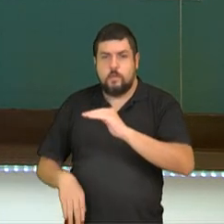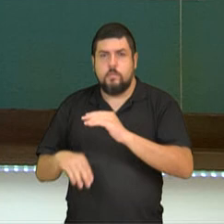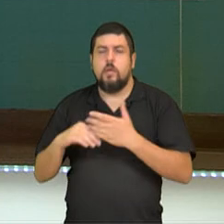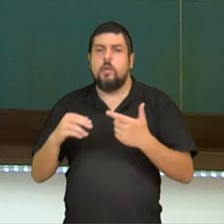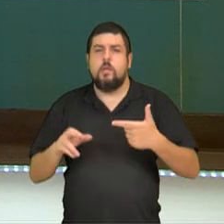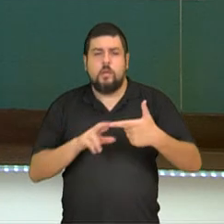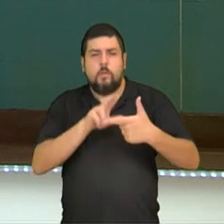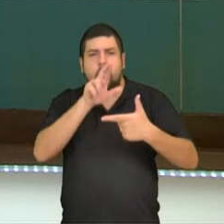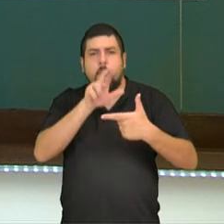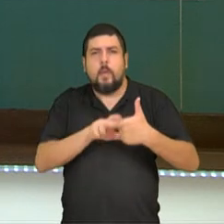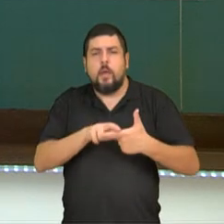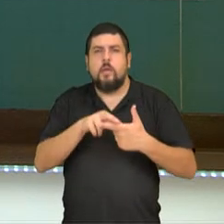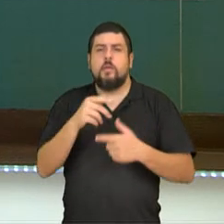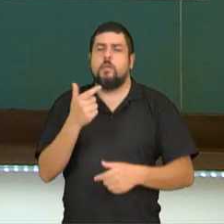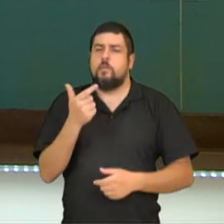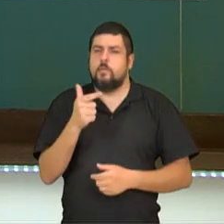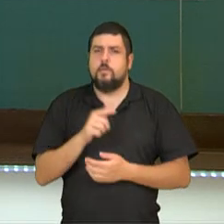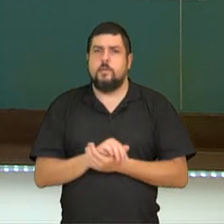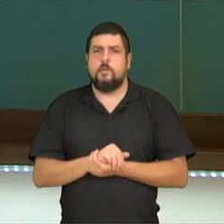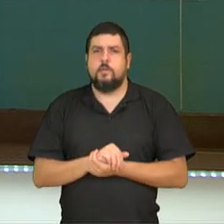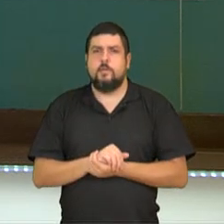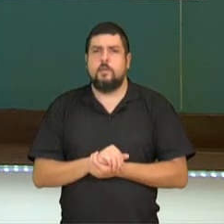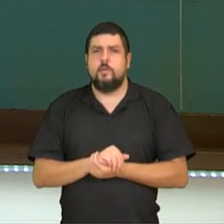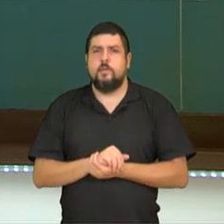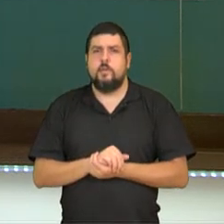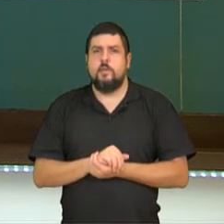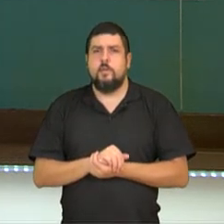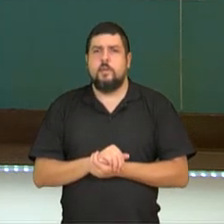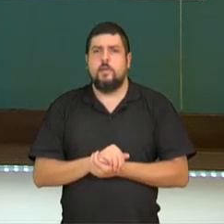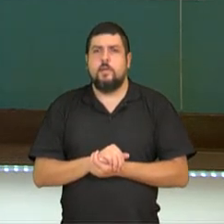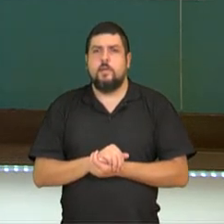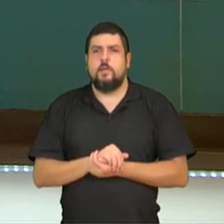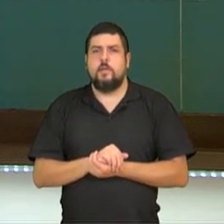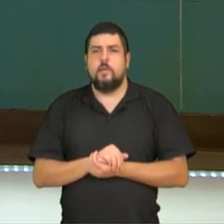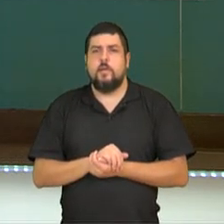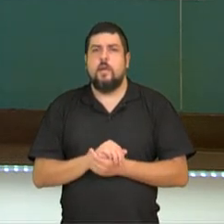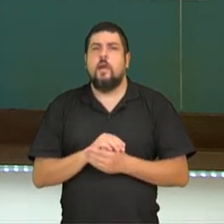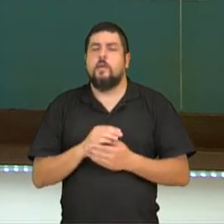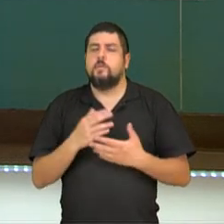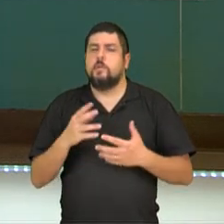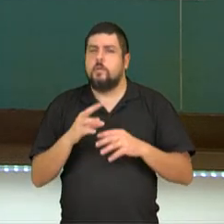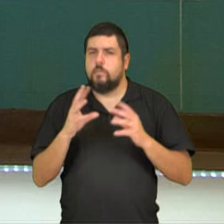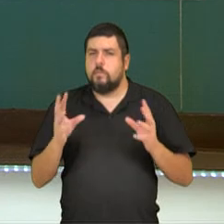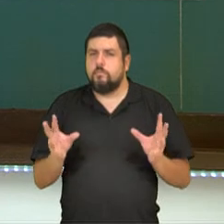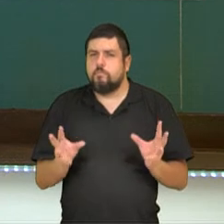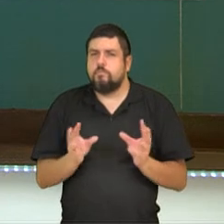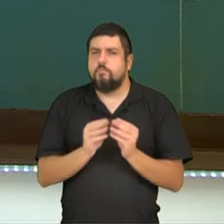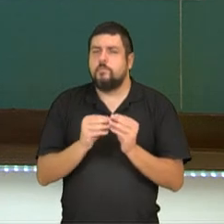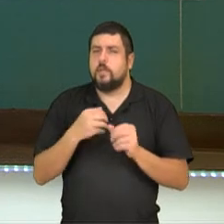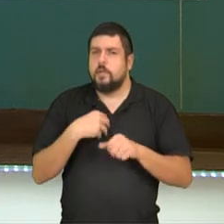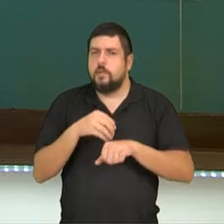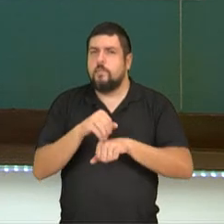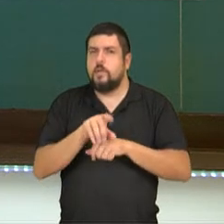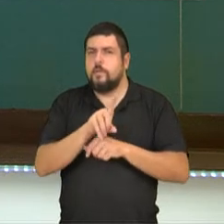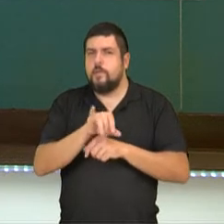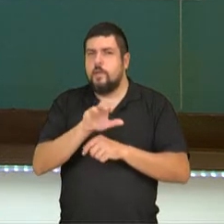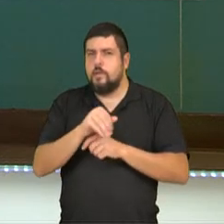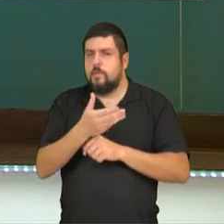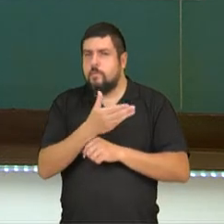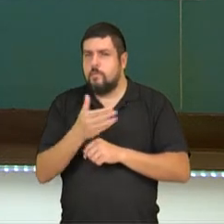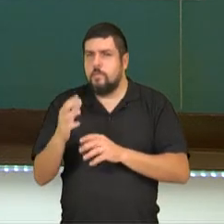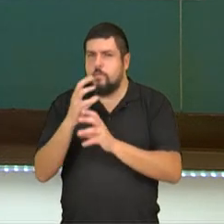raízes reais, tá vendo só? Então, é isso mesmo, galera. Então, não possui ali essas raízes reais, tá bom? Então, muita atenção aí